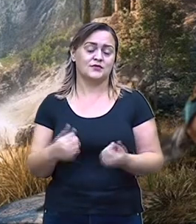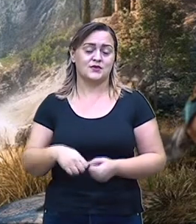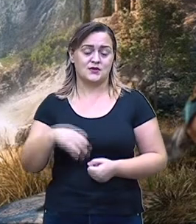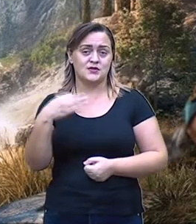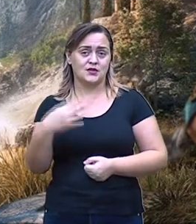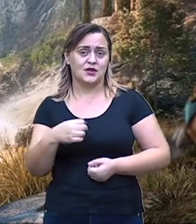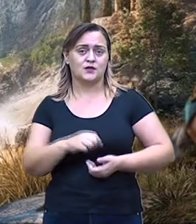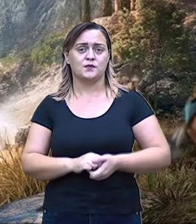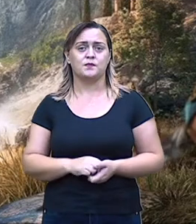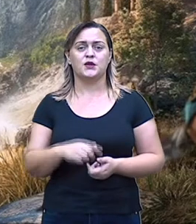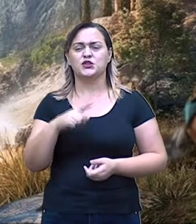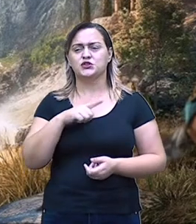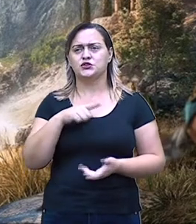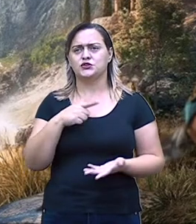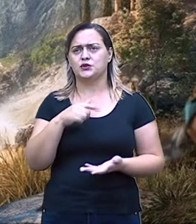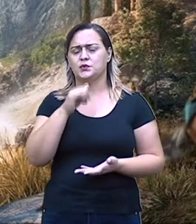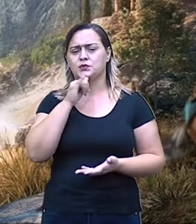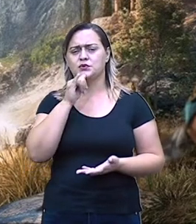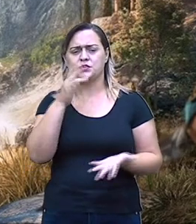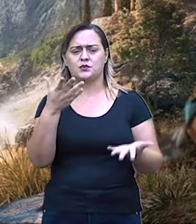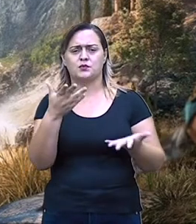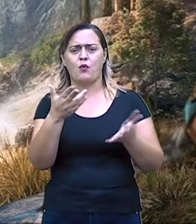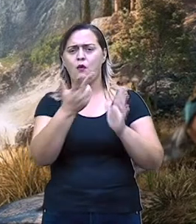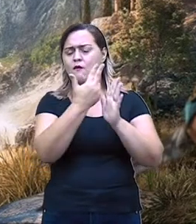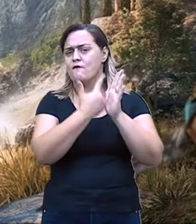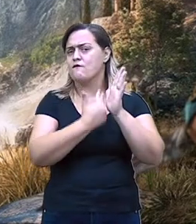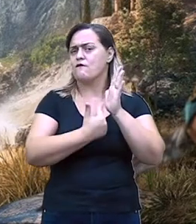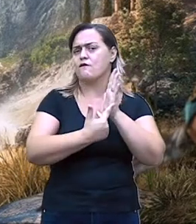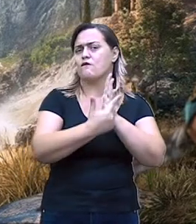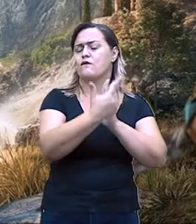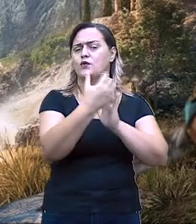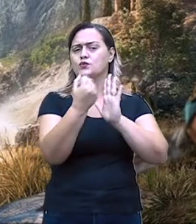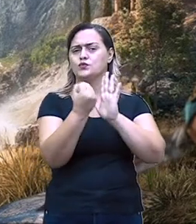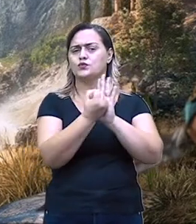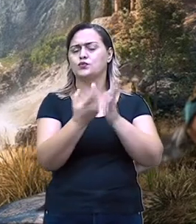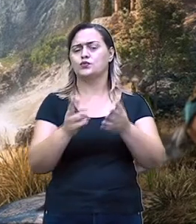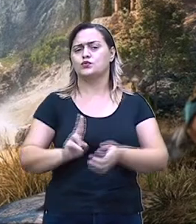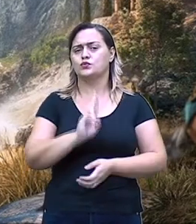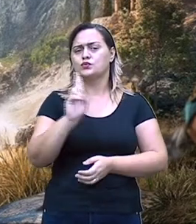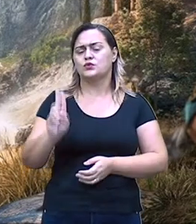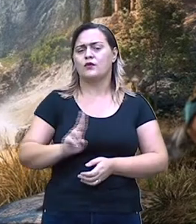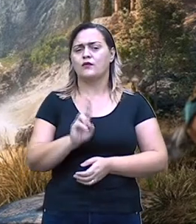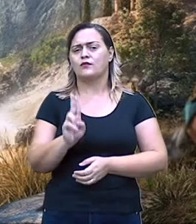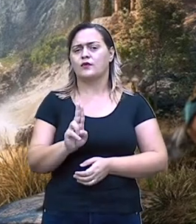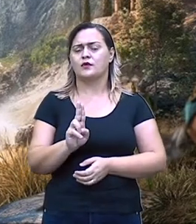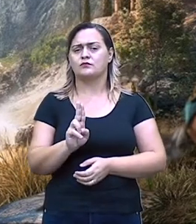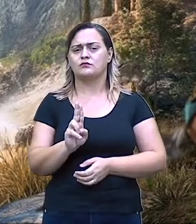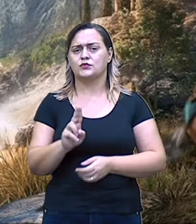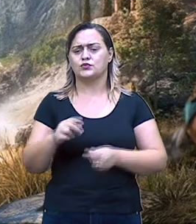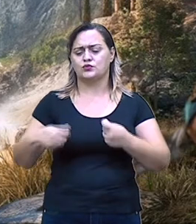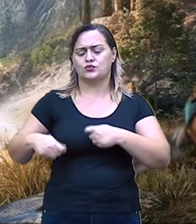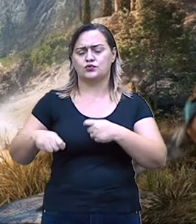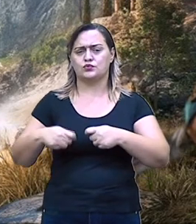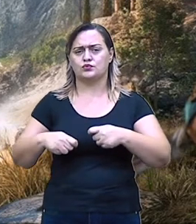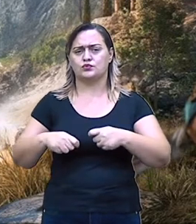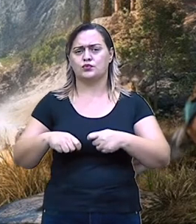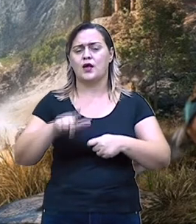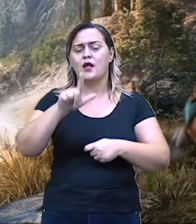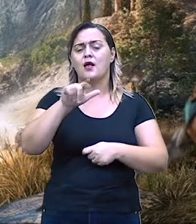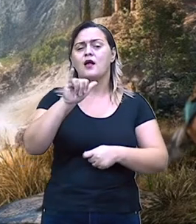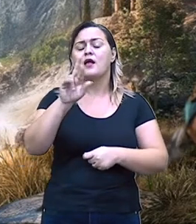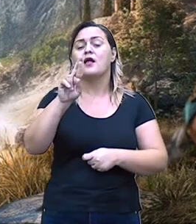figura, sim, rapsouro, acompanhado de um instrumento aí musical, significa lira, né? Isso.